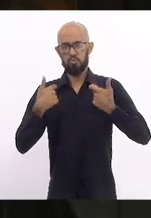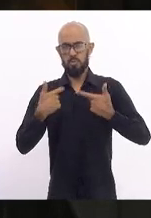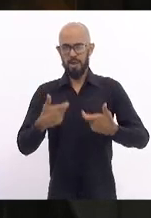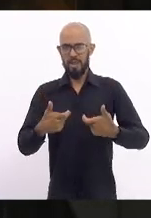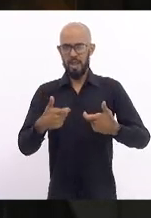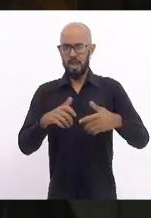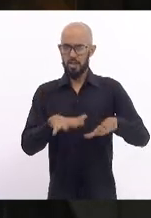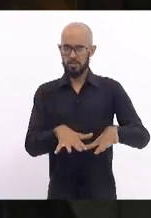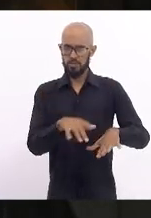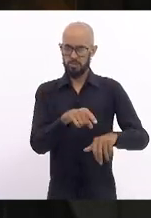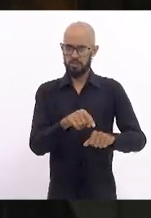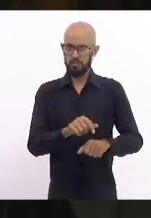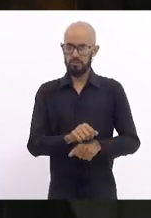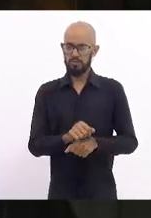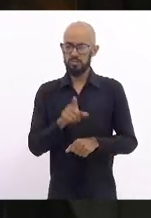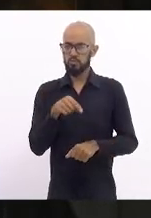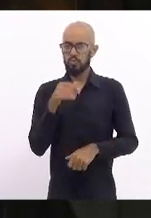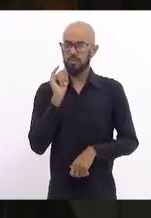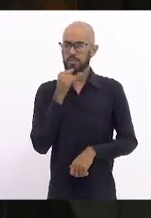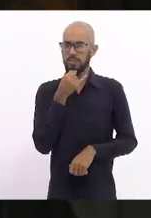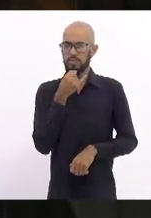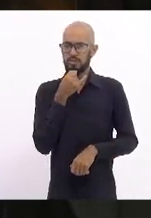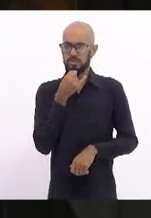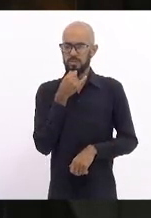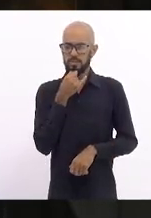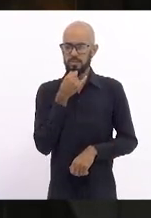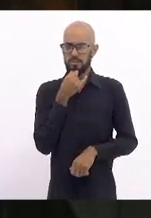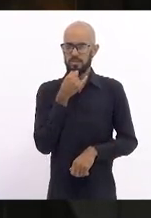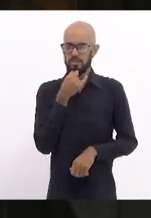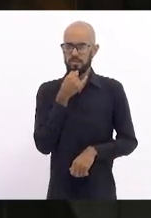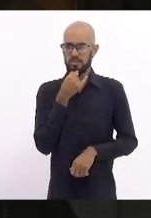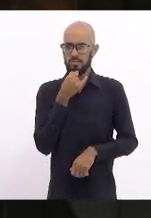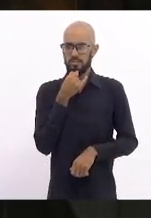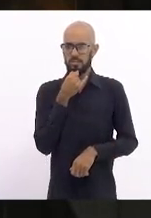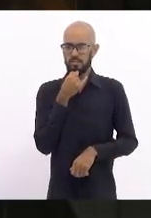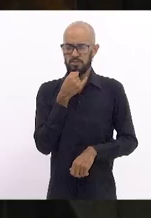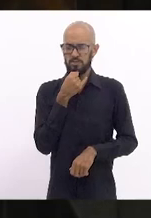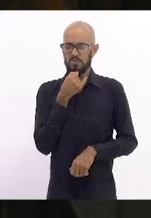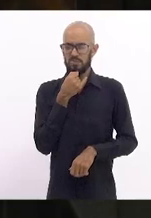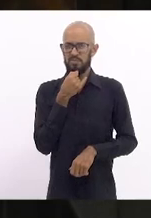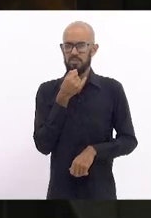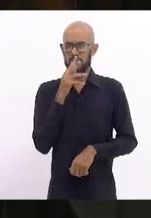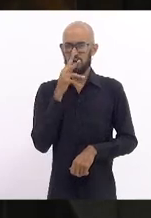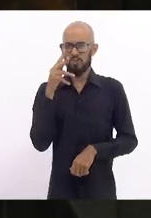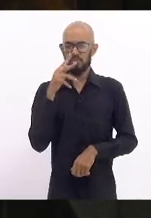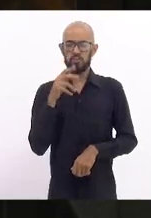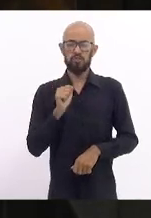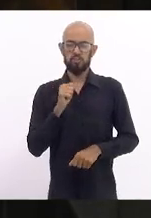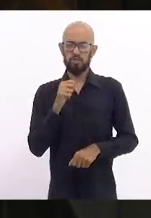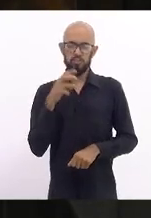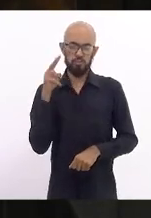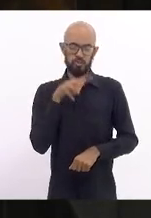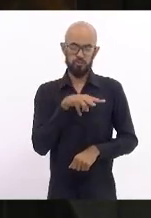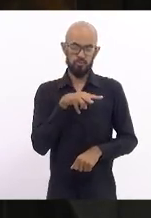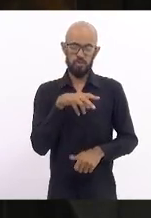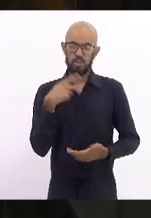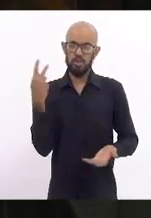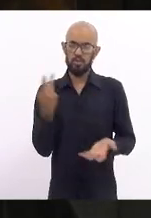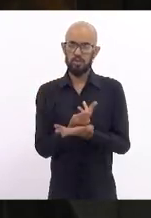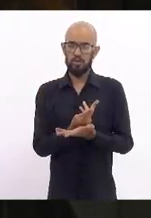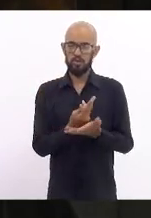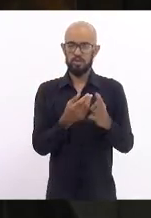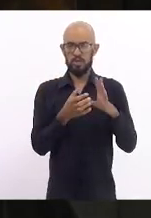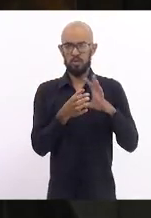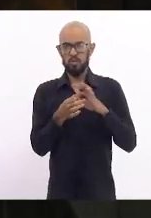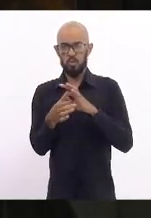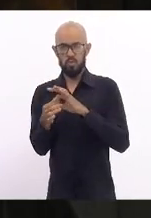Isso é de uma tristeza imensa, viver os tempos que nós estamos